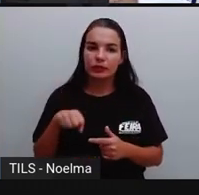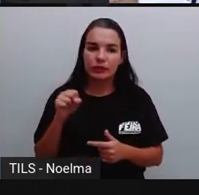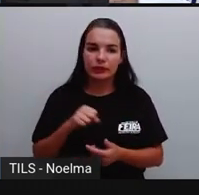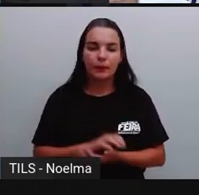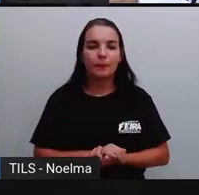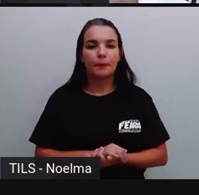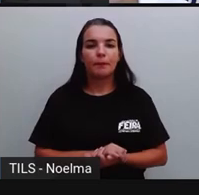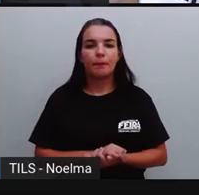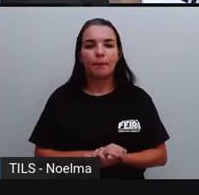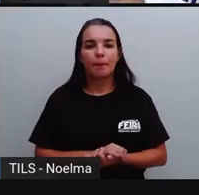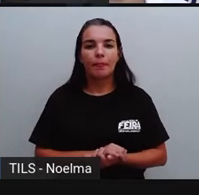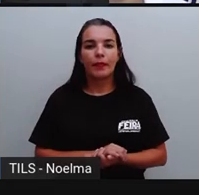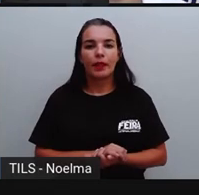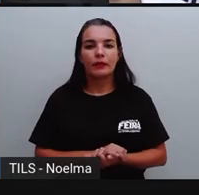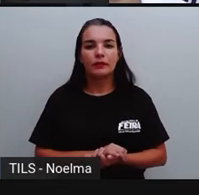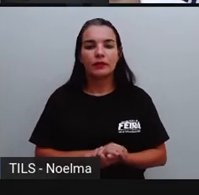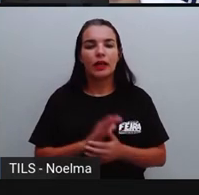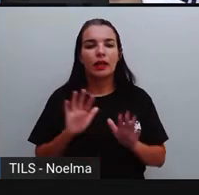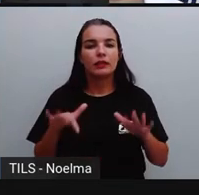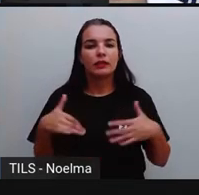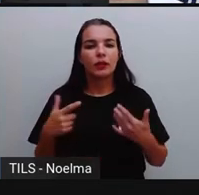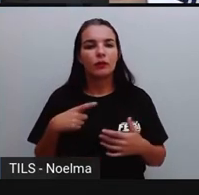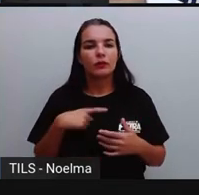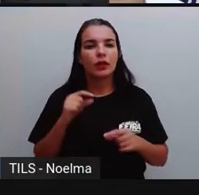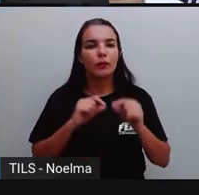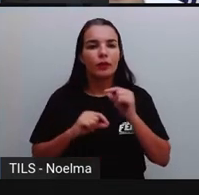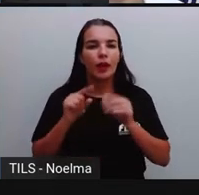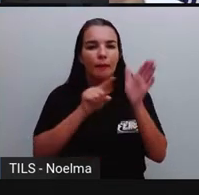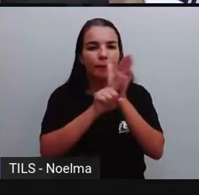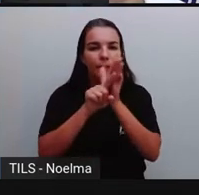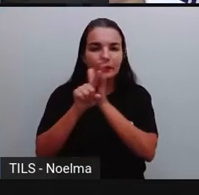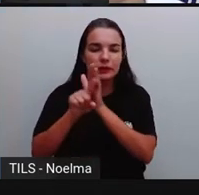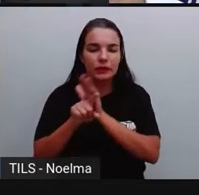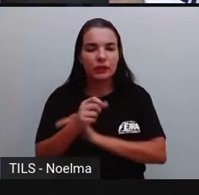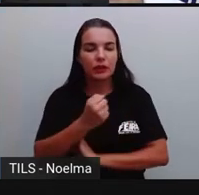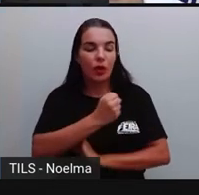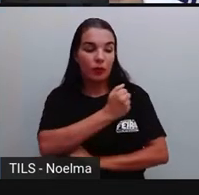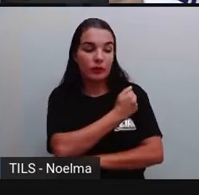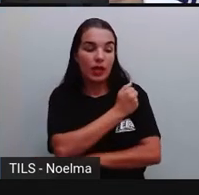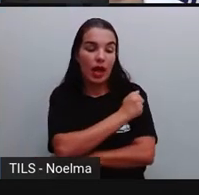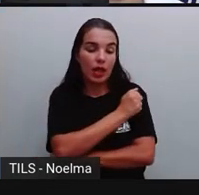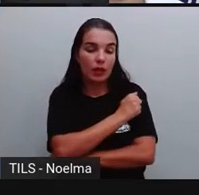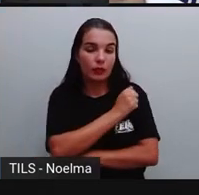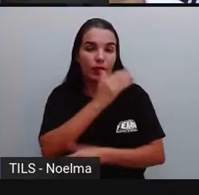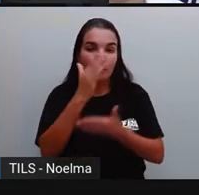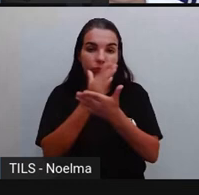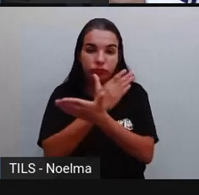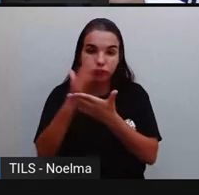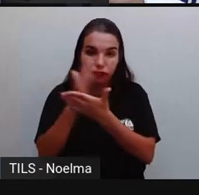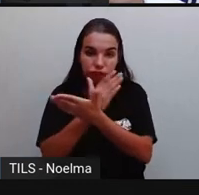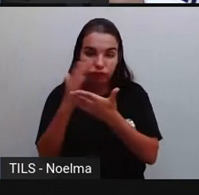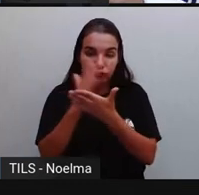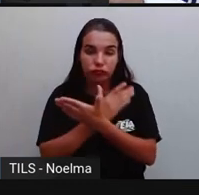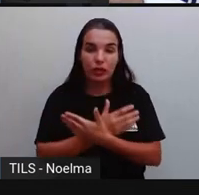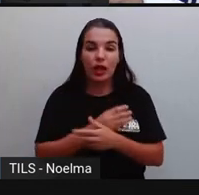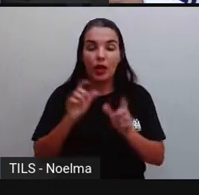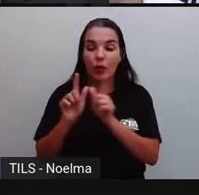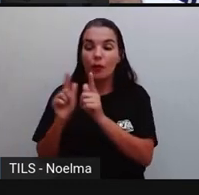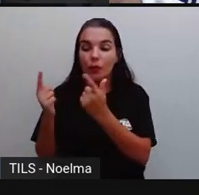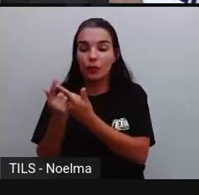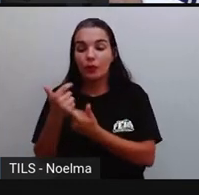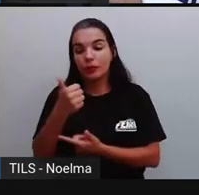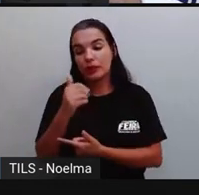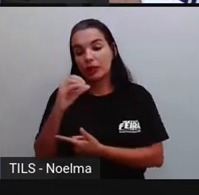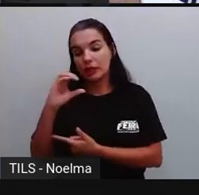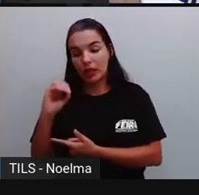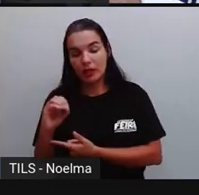E aí, nessa pesquisa, os alunos, né, foram divididos aí em grupos de 10, tá bom? E